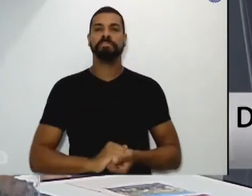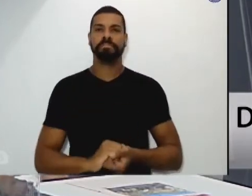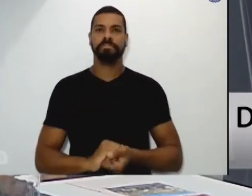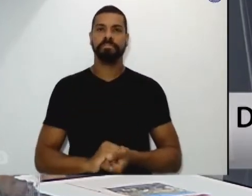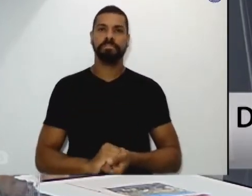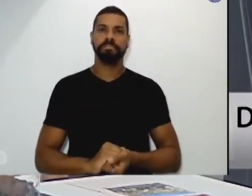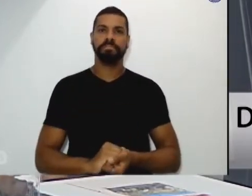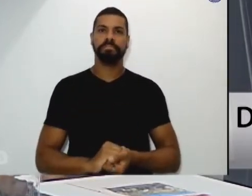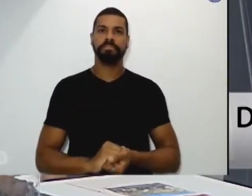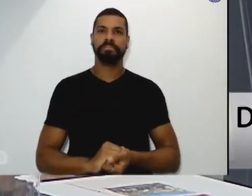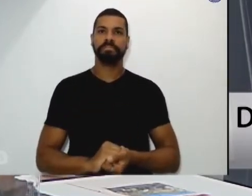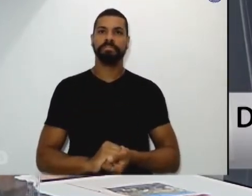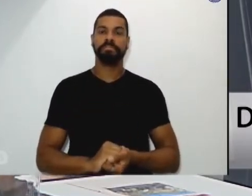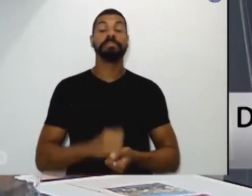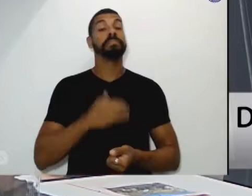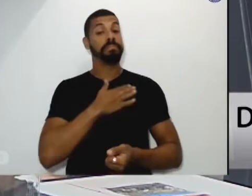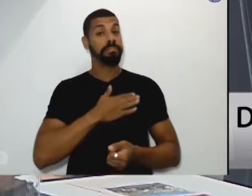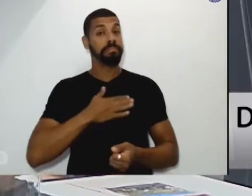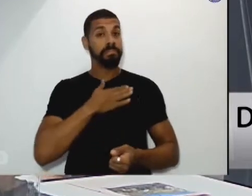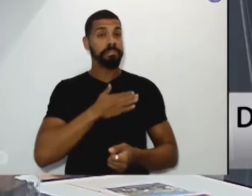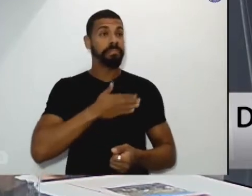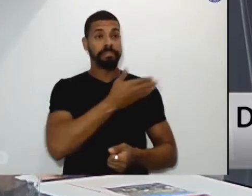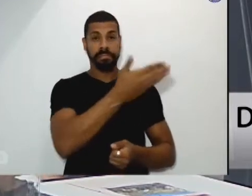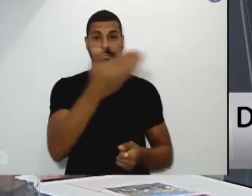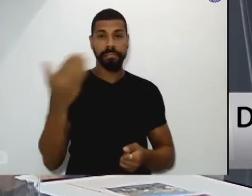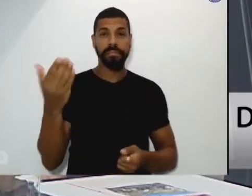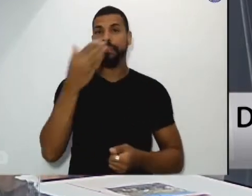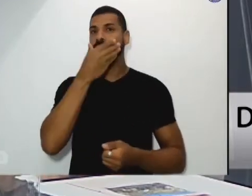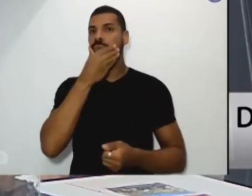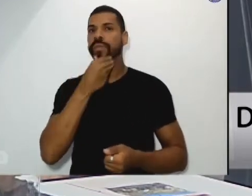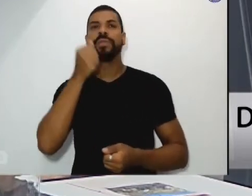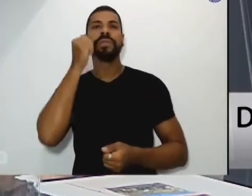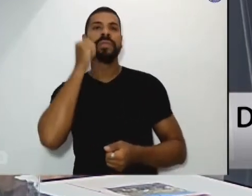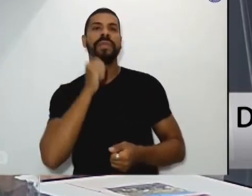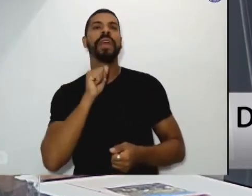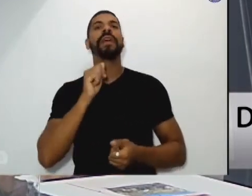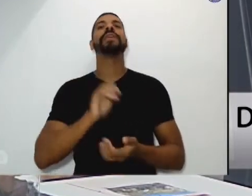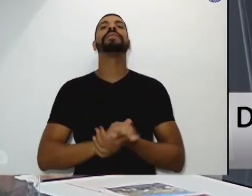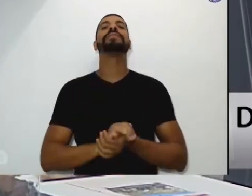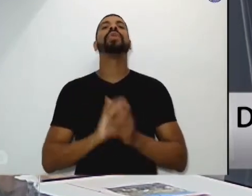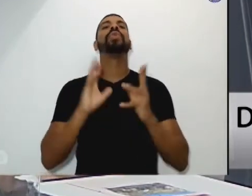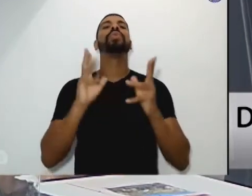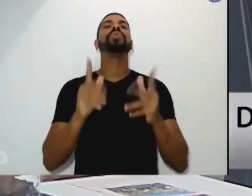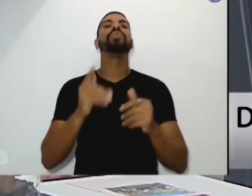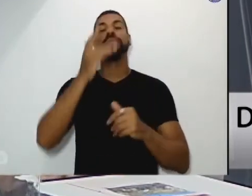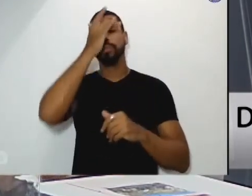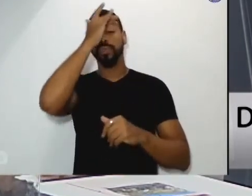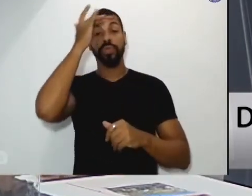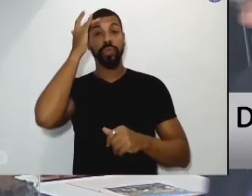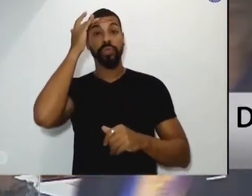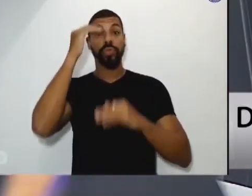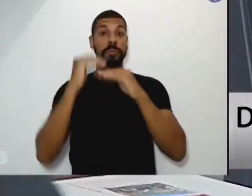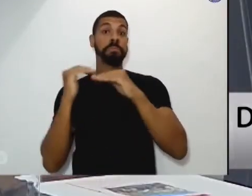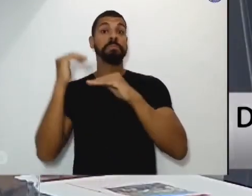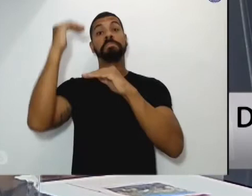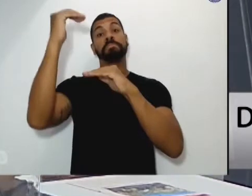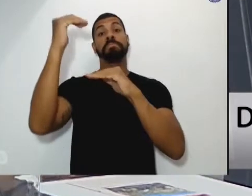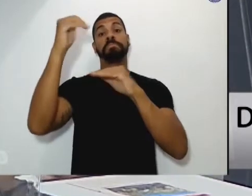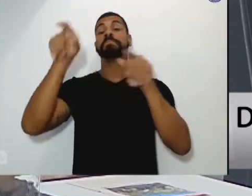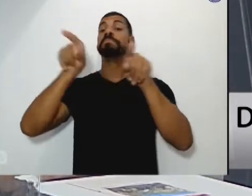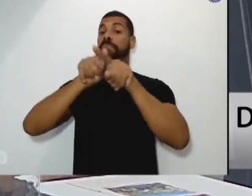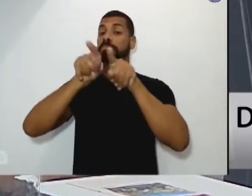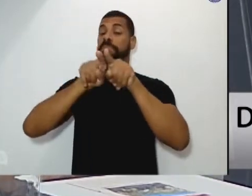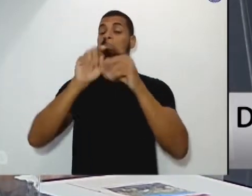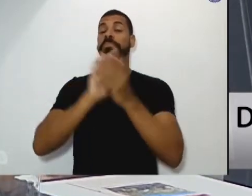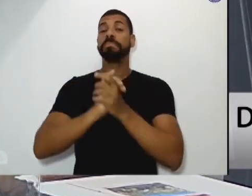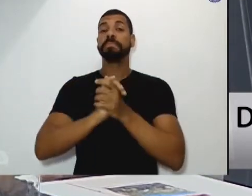Saúdo os irmãos aqui presentes, irmãs, demais autoridades, alguma autoridade presente. E saúdo